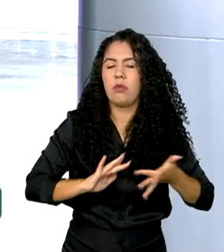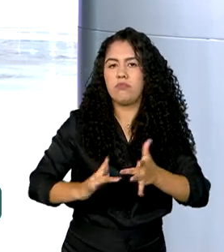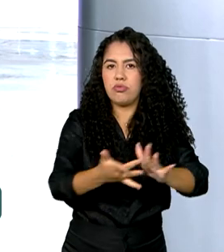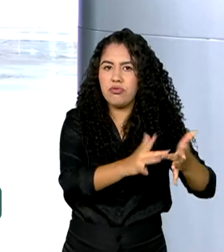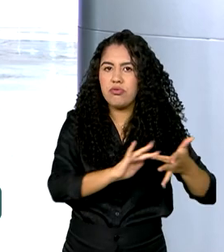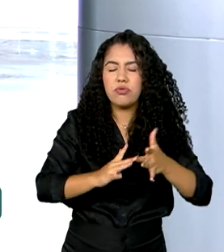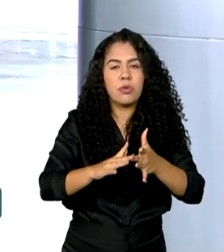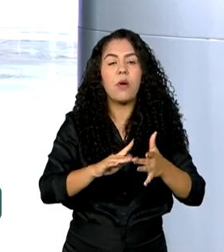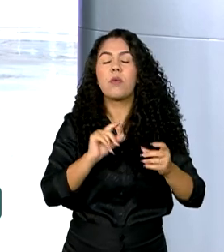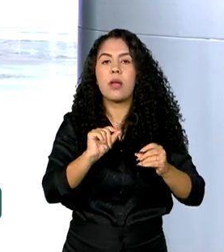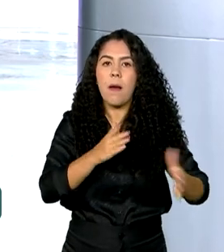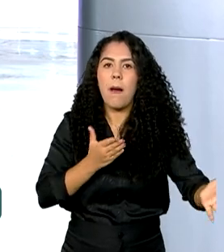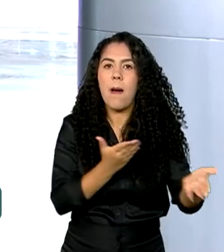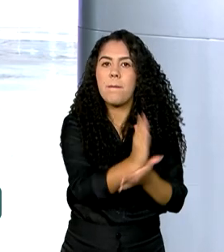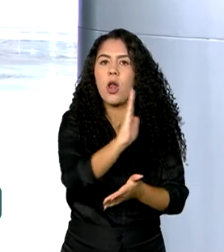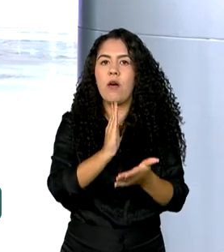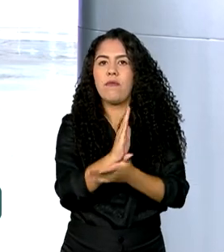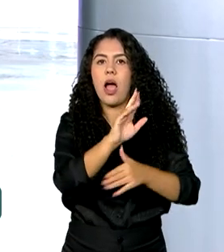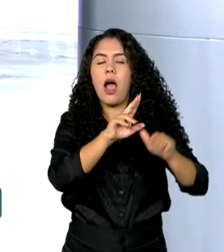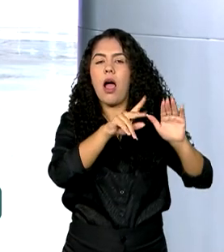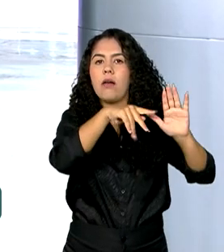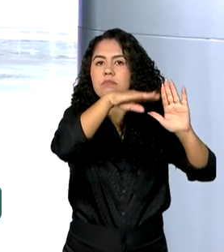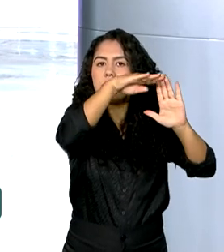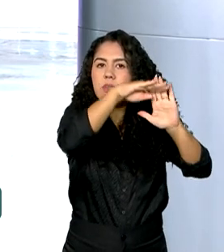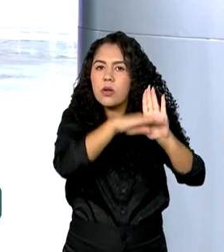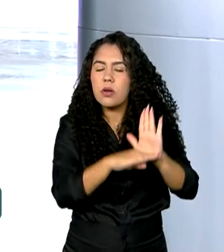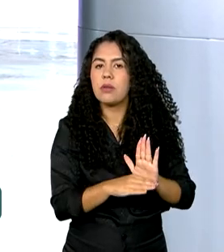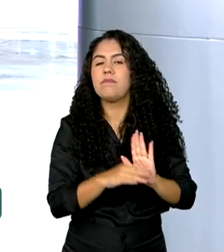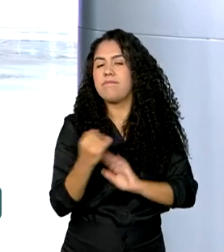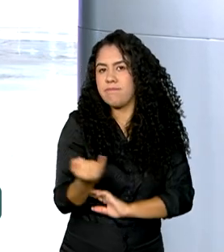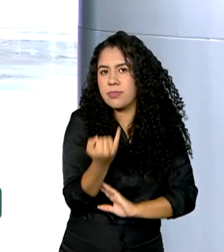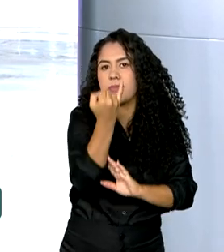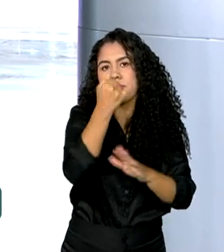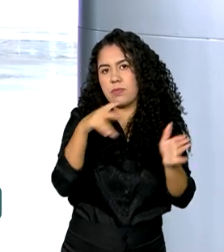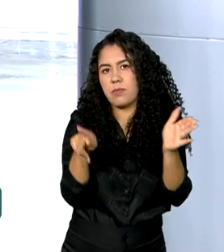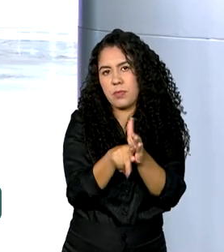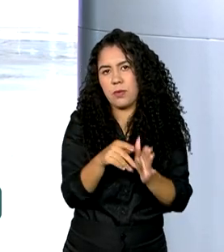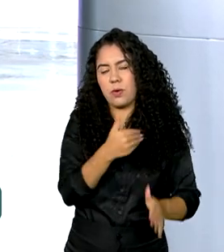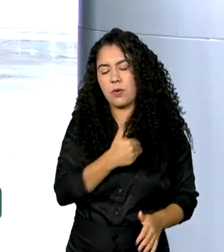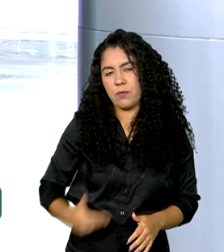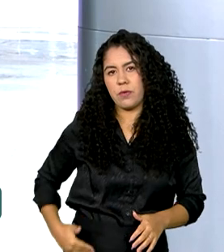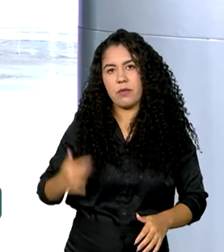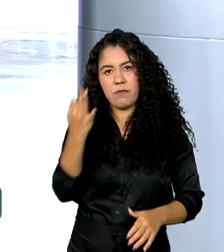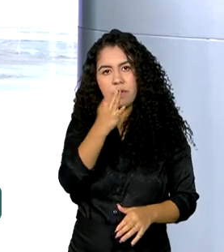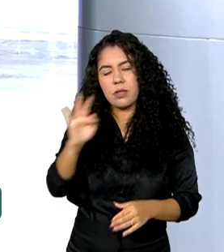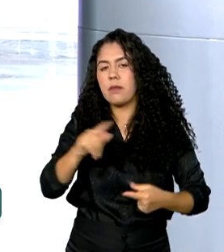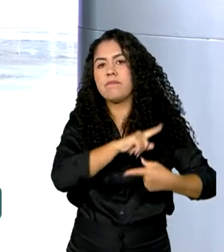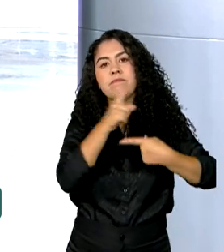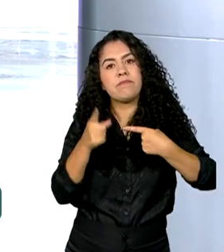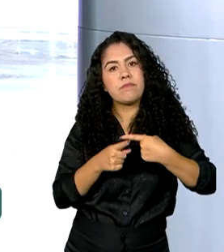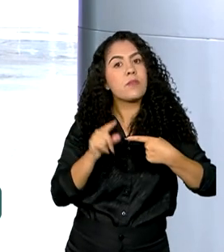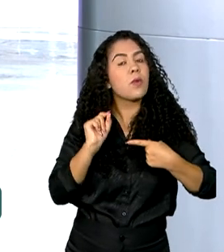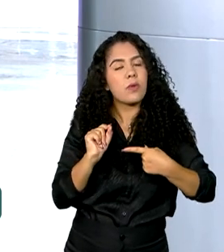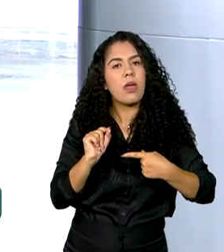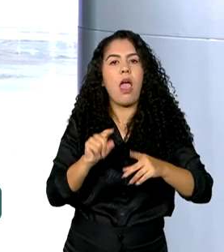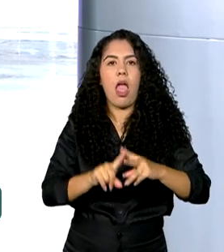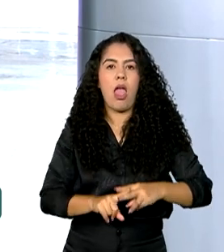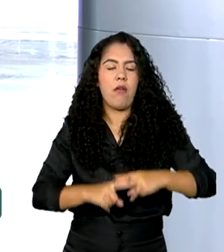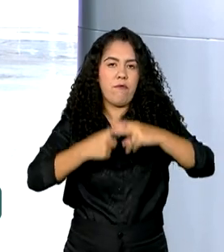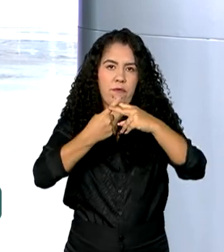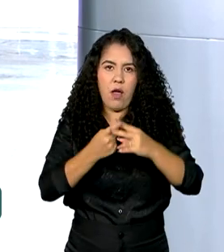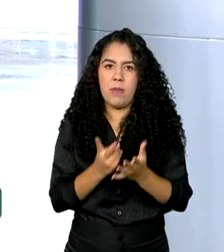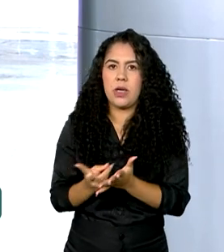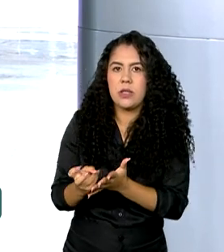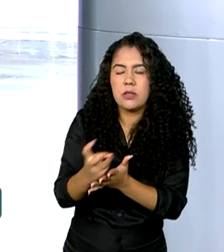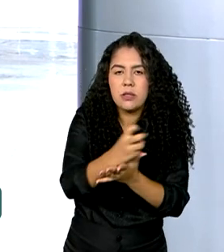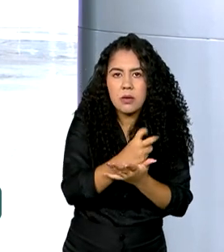na aprovação de temas considerados importantes pelo governo federal. Entre eles, a regulamentação da reforma tributária, que vai definir prazos,